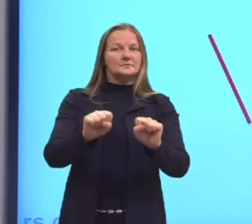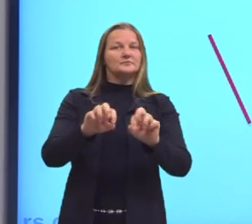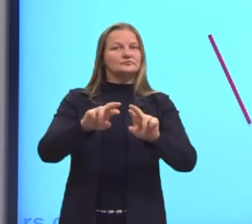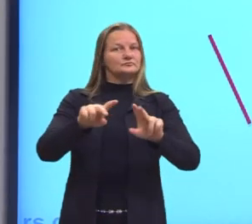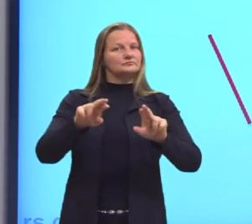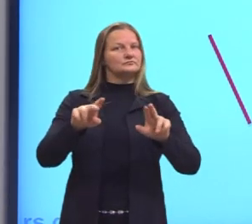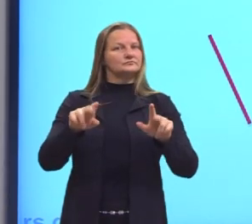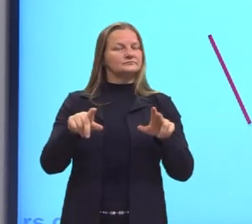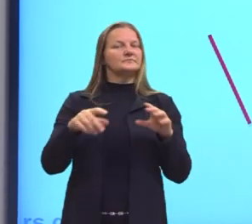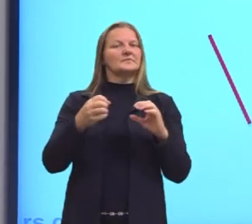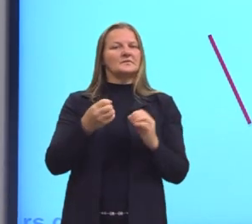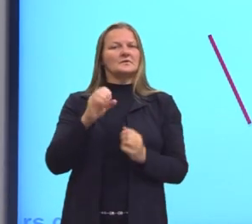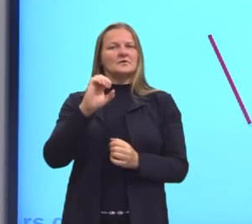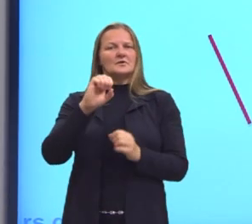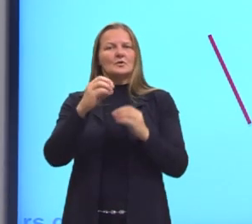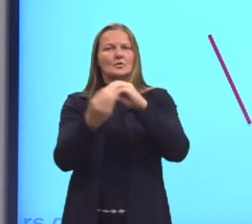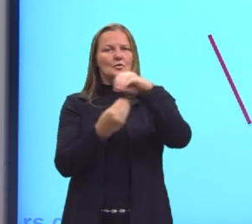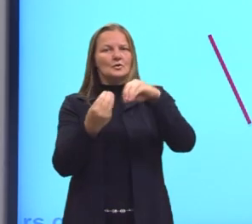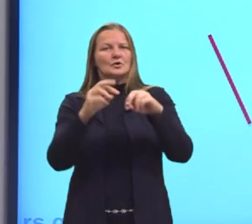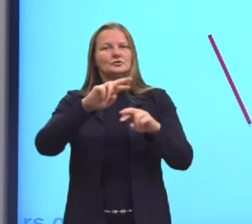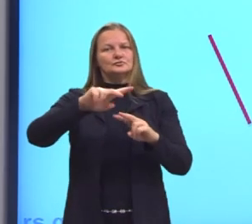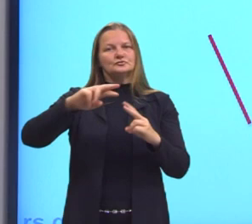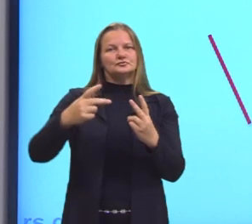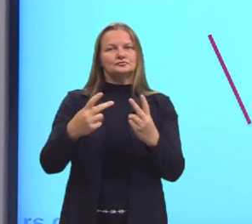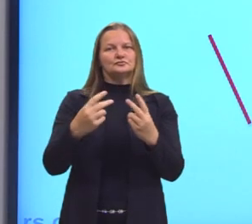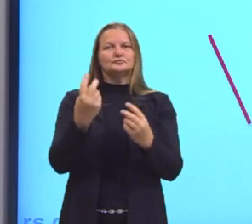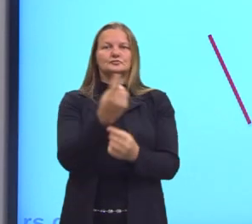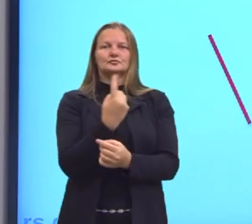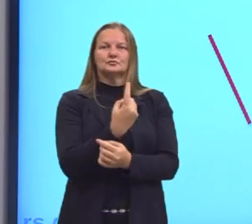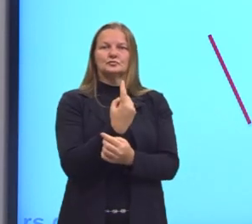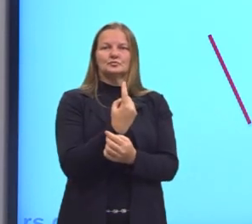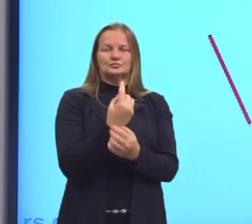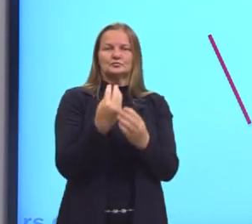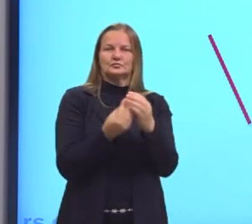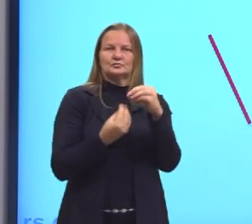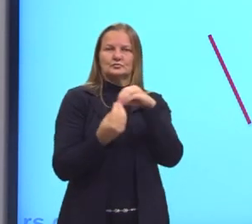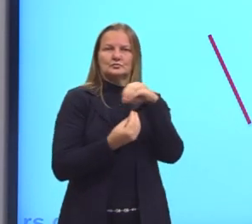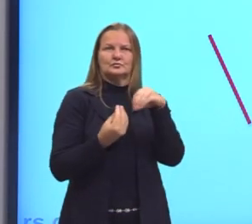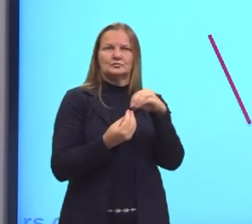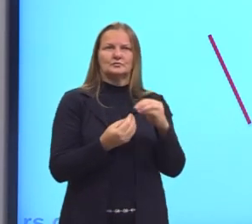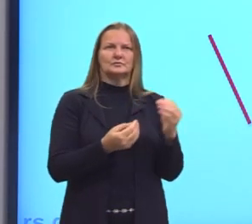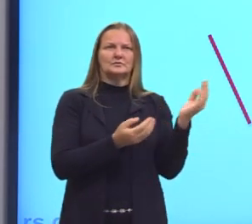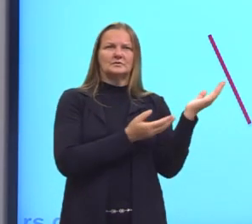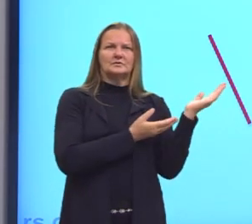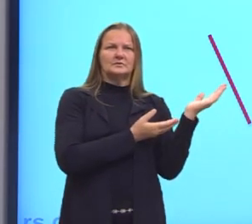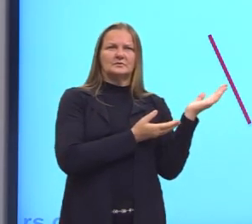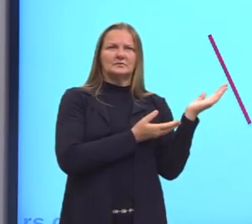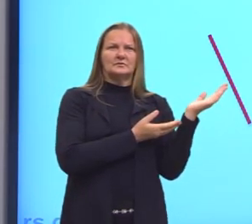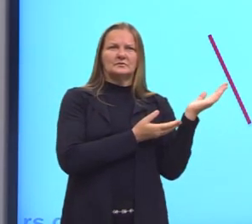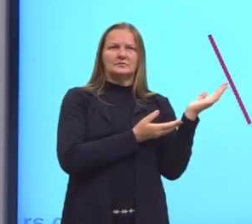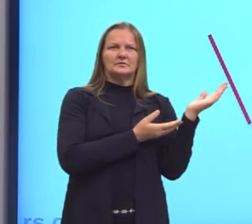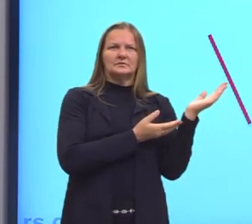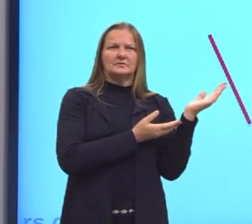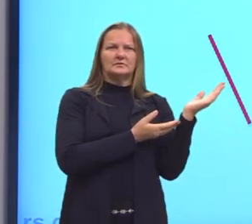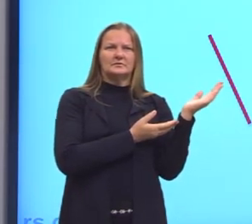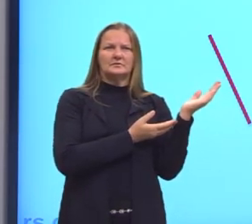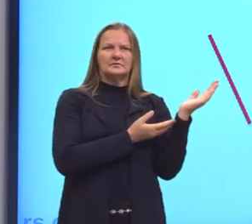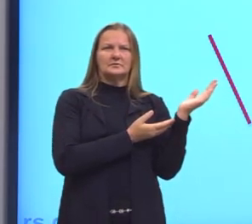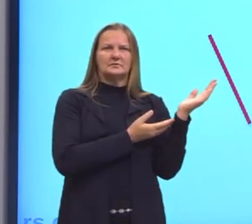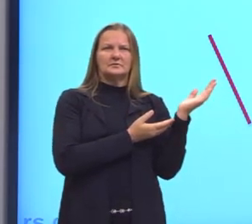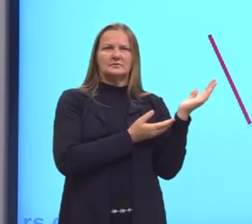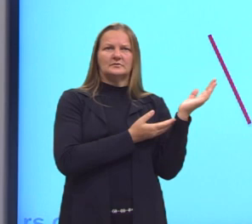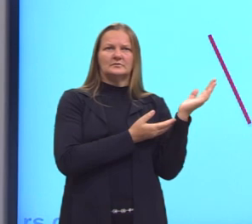Claro que são os sistemas heterogêneos e homogêneos. Aqui deu uma desconfiguradinha, acho que no final da aula, vou